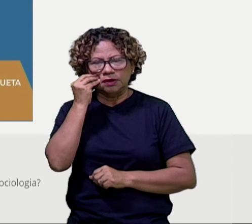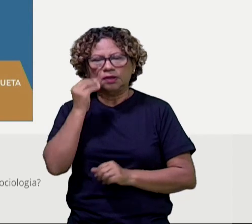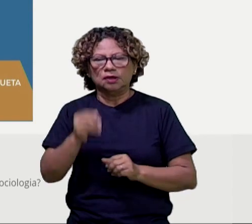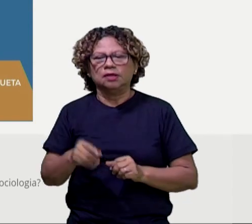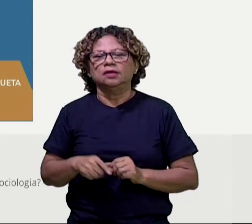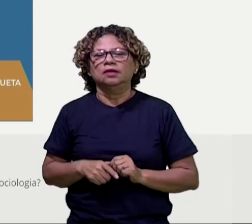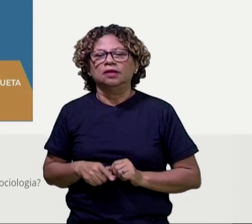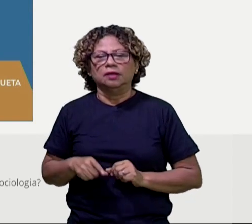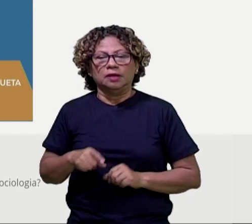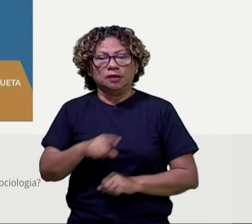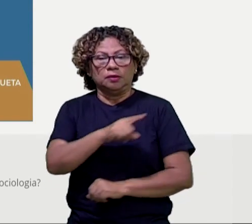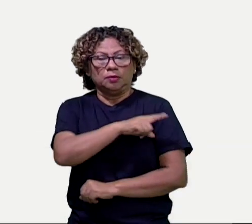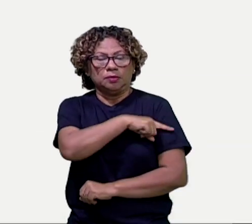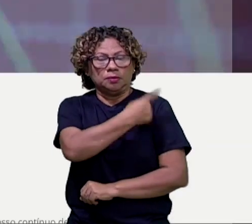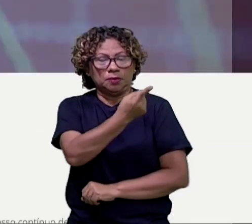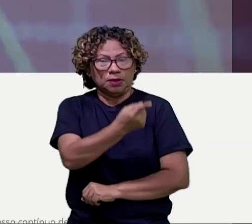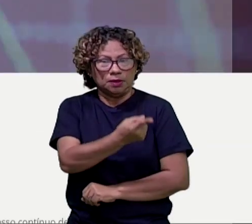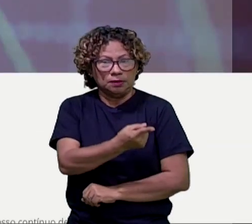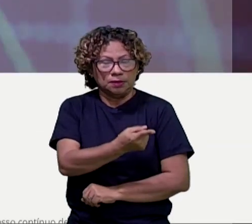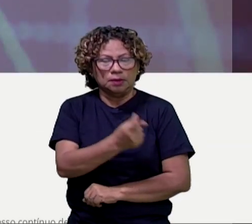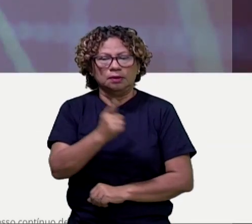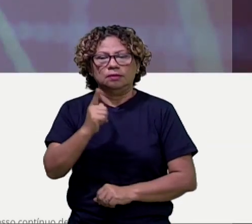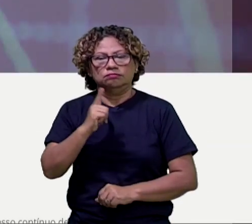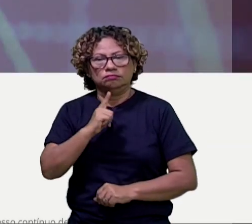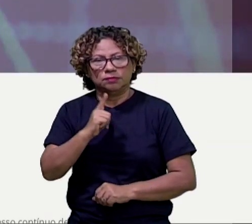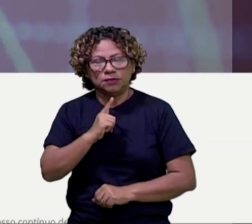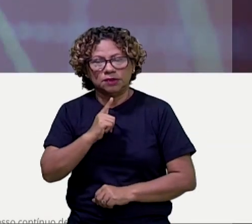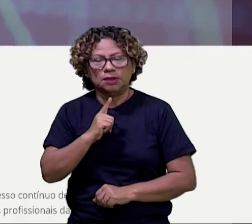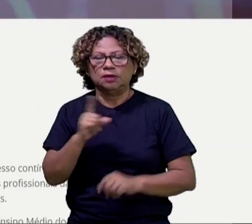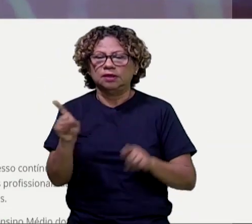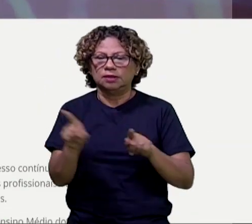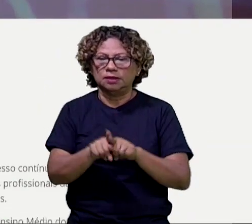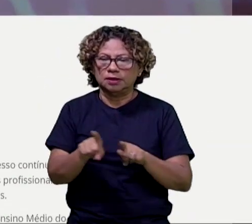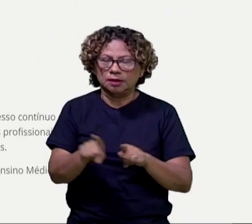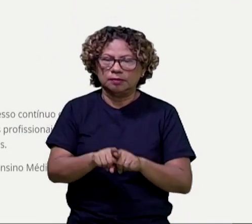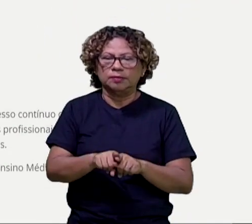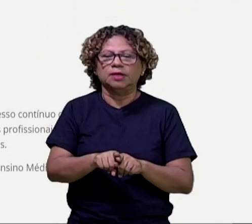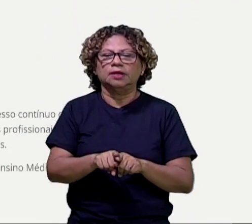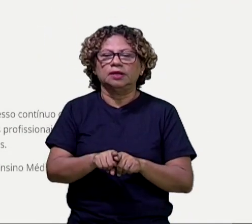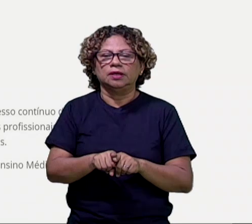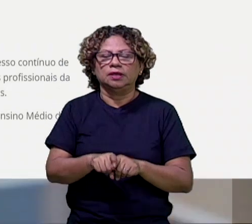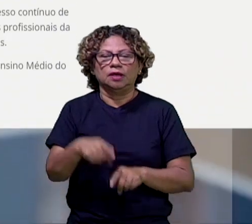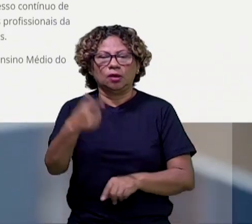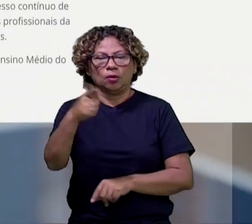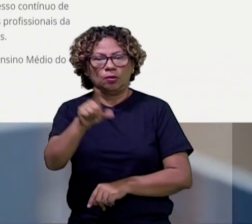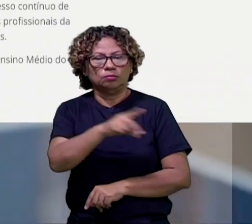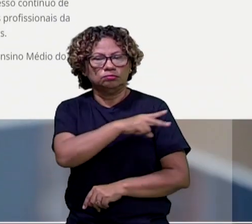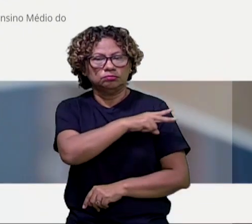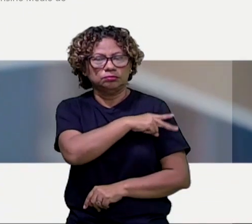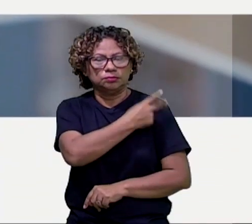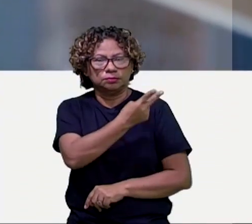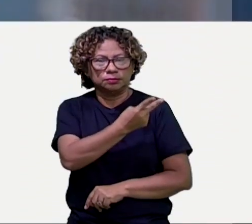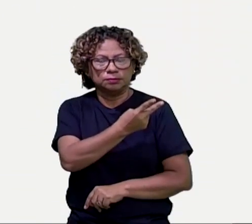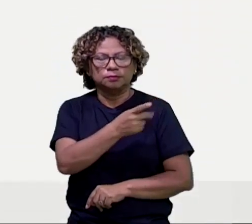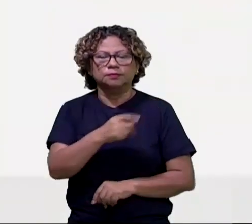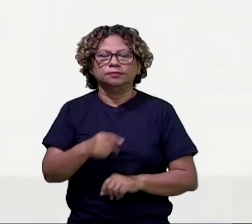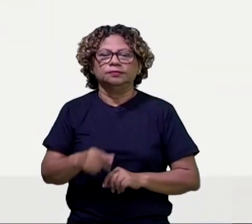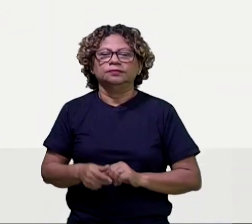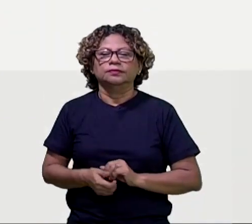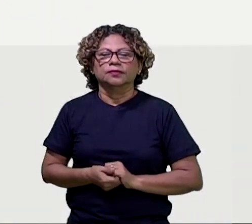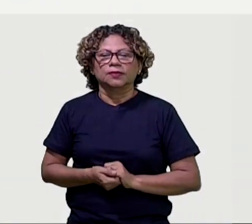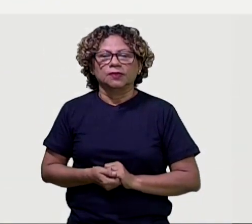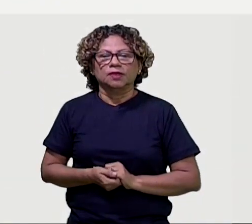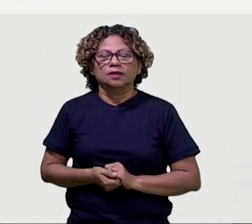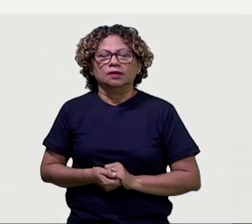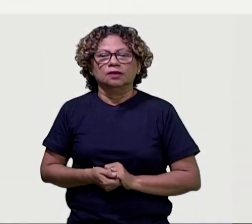para a primeira série do ensino médio, a gente tem o site, olha só, da segunda série do ensino médio,